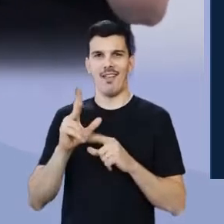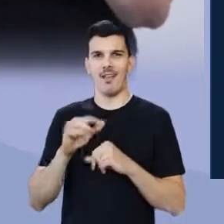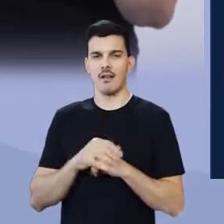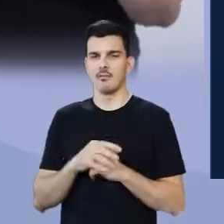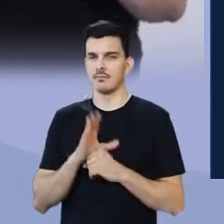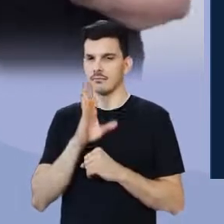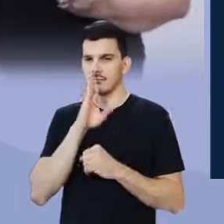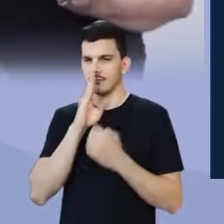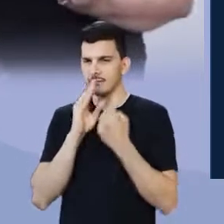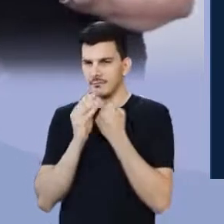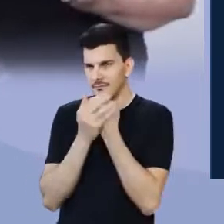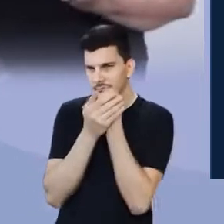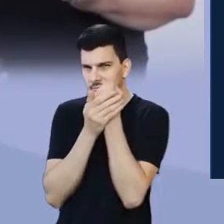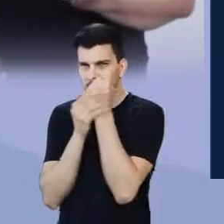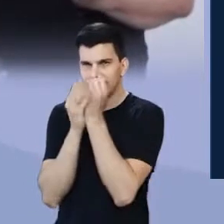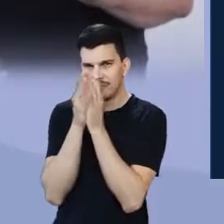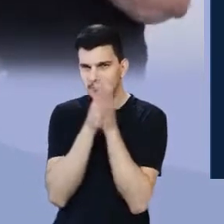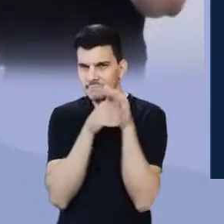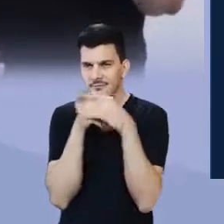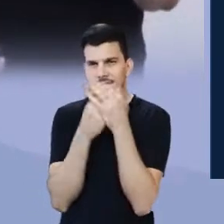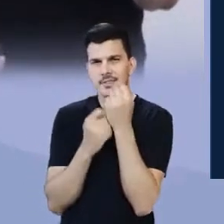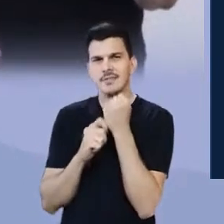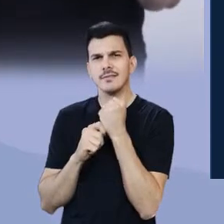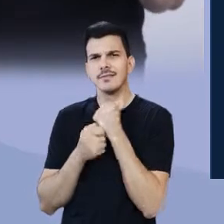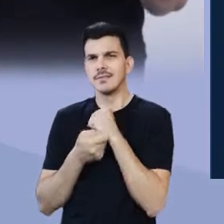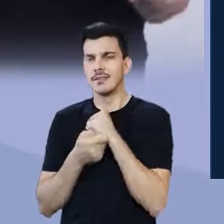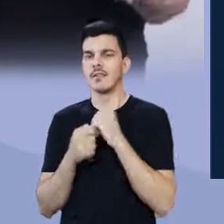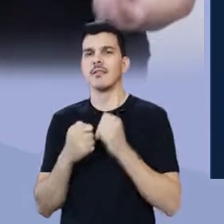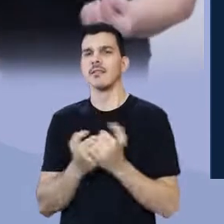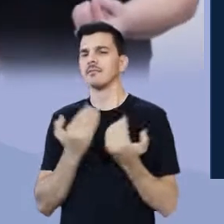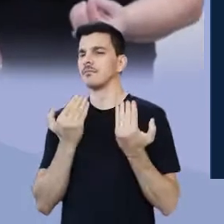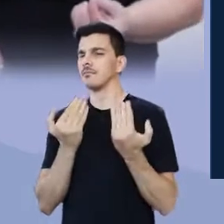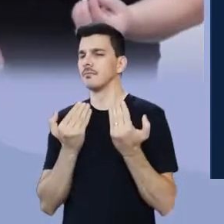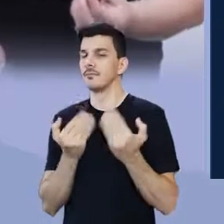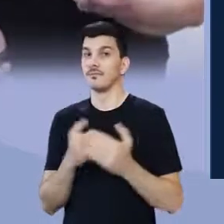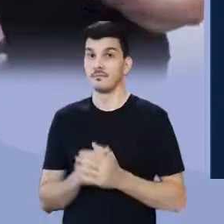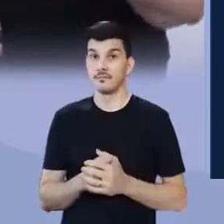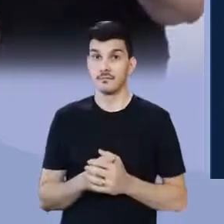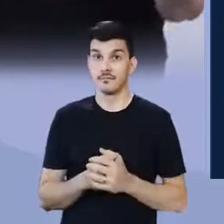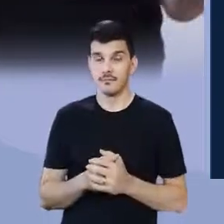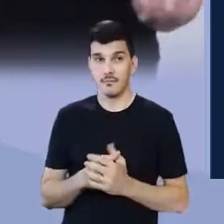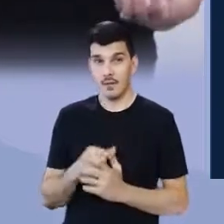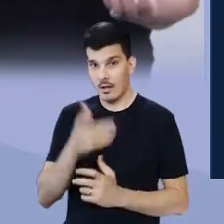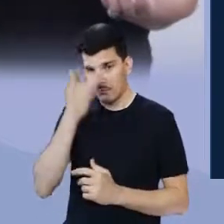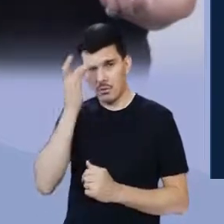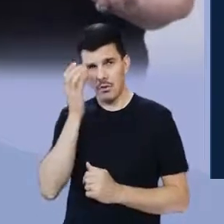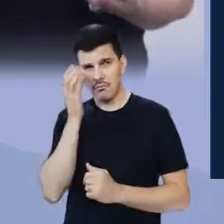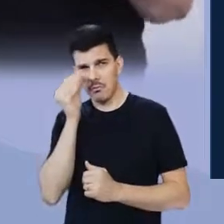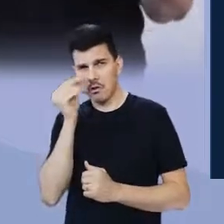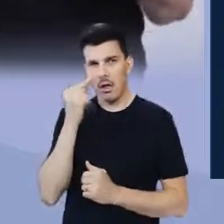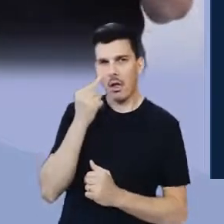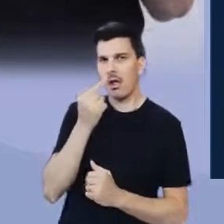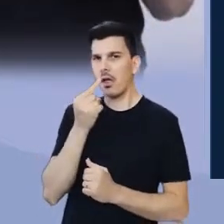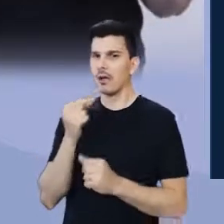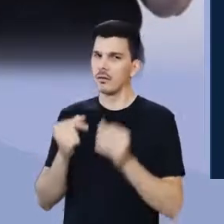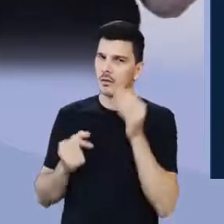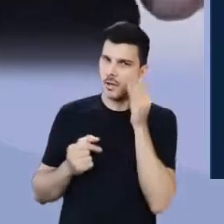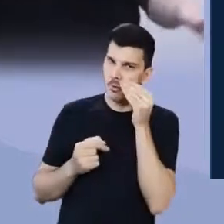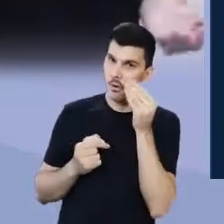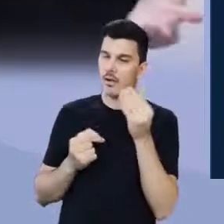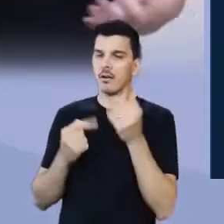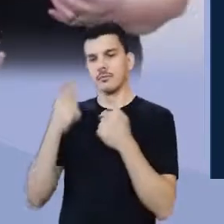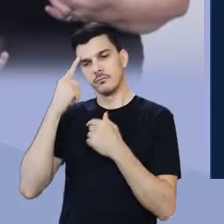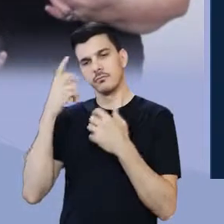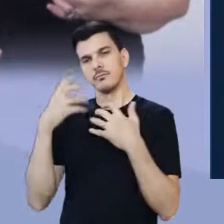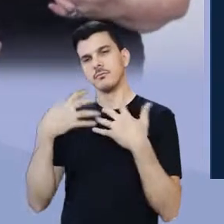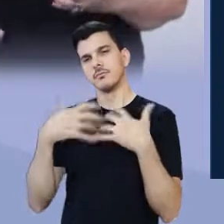misteriosa. Por ser misterioso, ele desperta as pessoas a